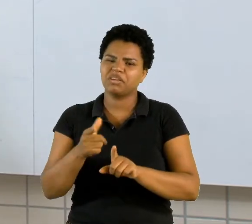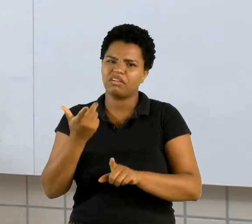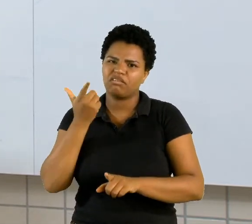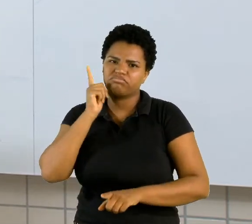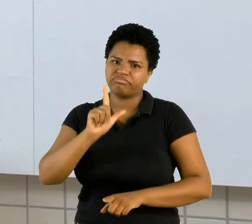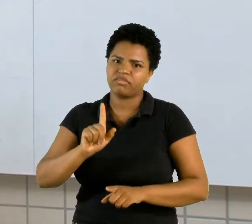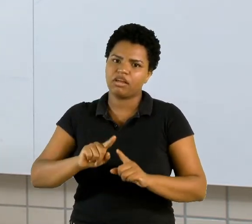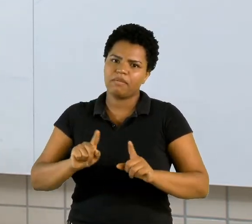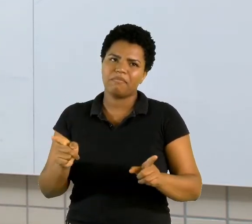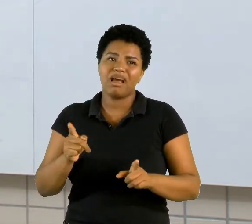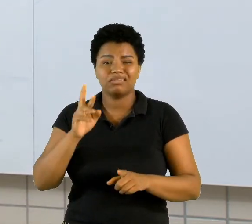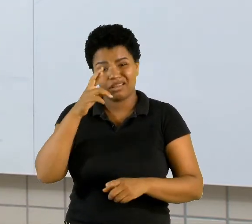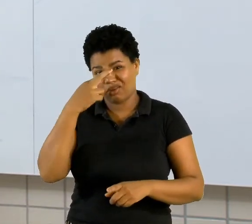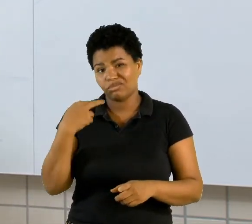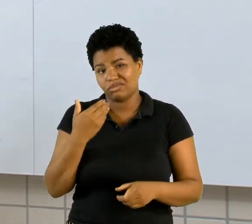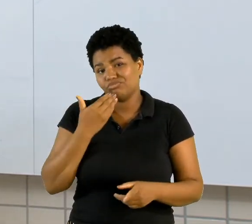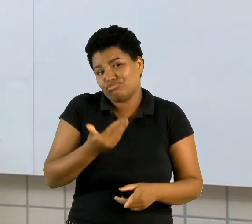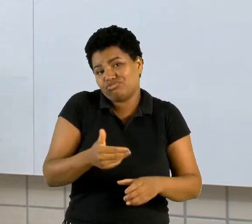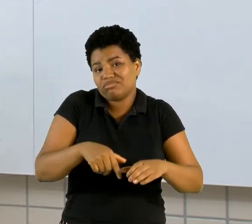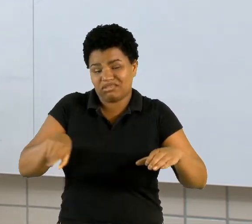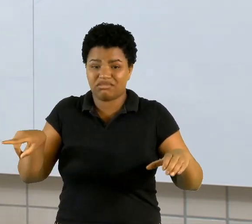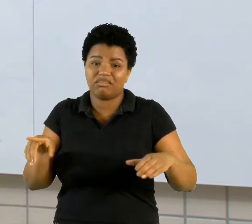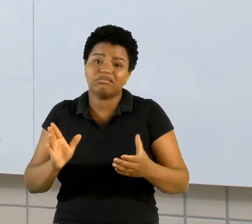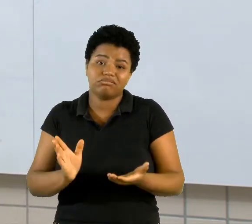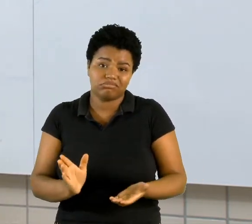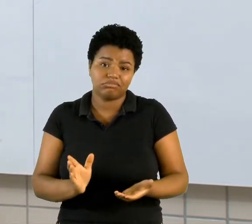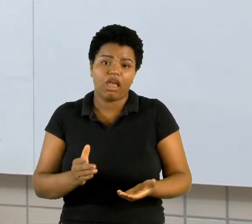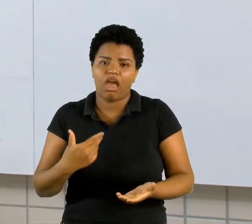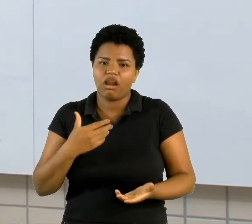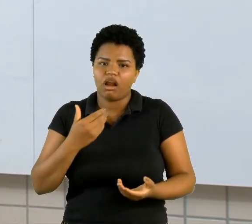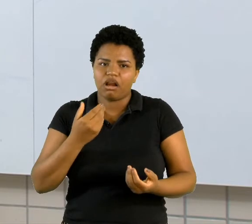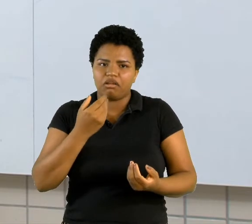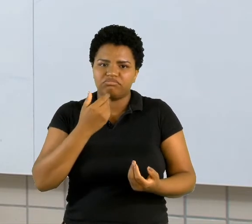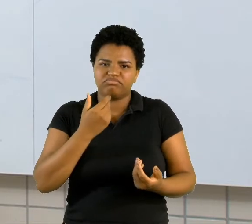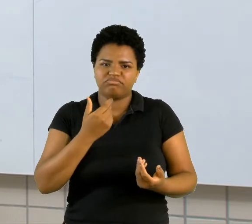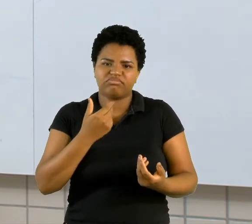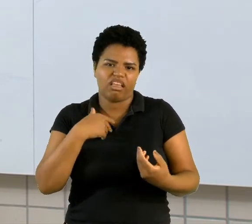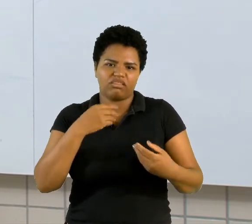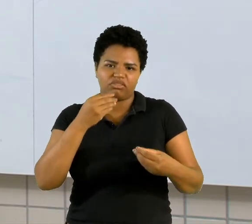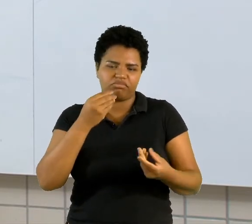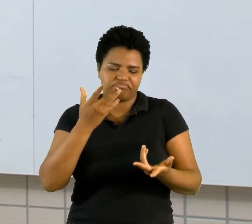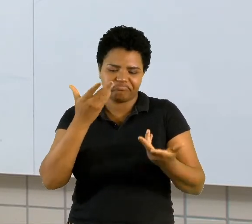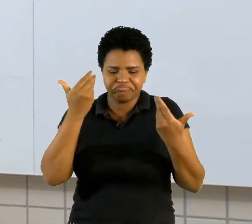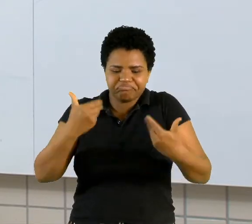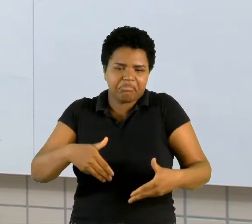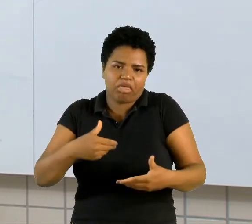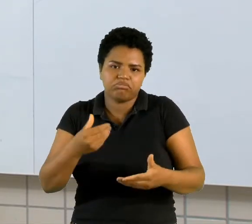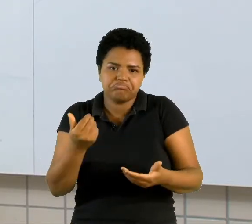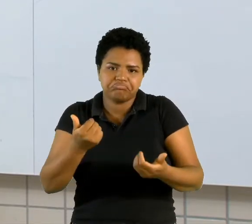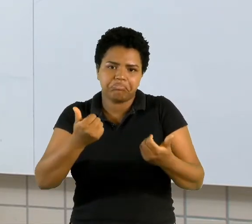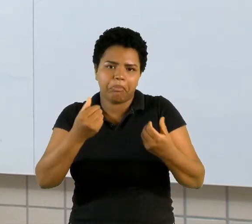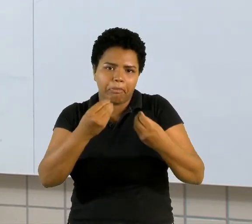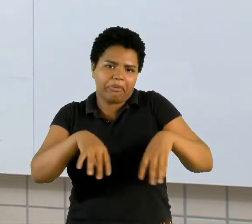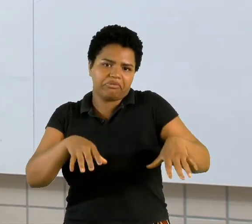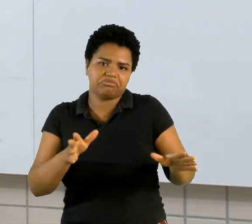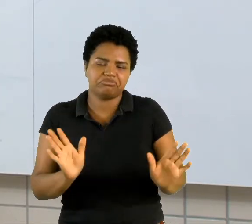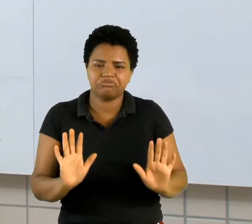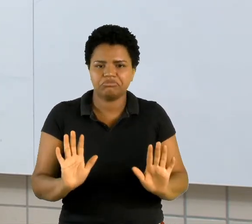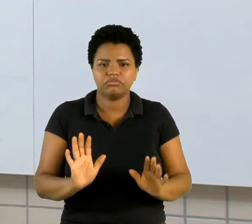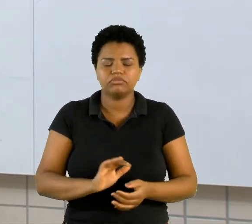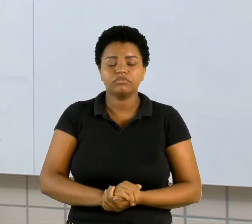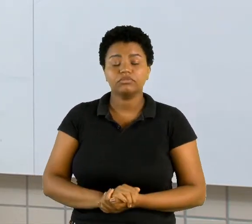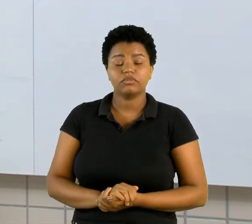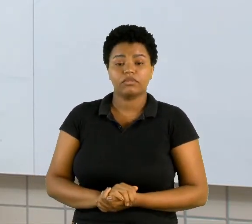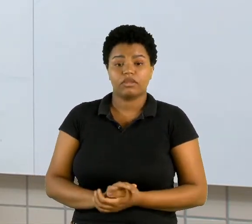não aguento mais, eu não consigo. Então, ela mesmo já se declarou perdedora. Ela não estava nessa lista. Pagar indenização, proibido ter